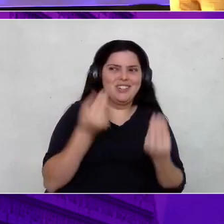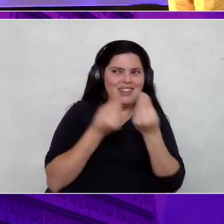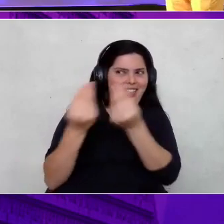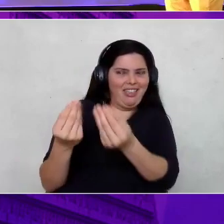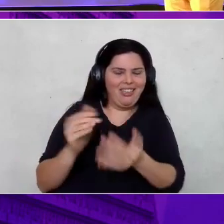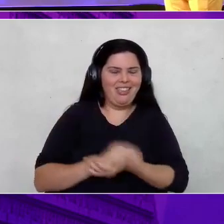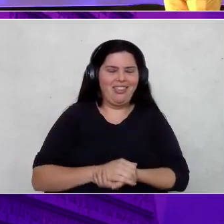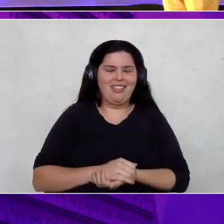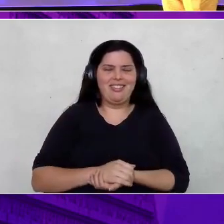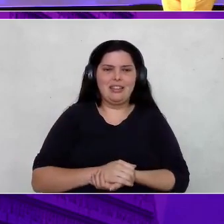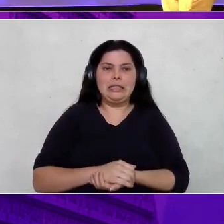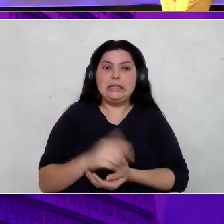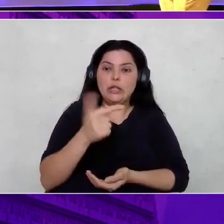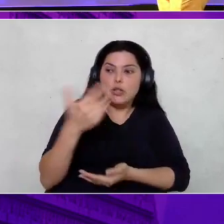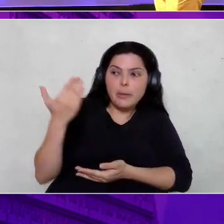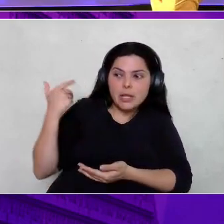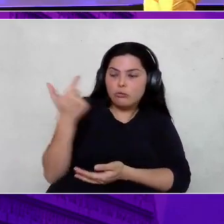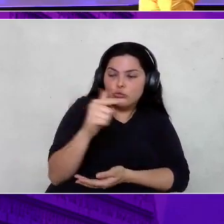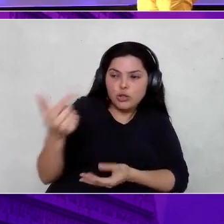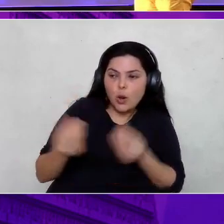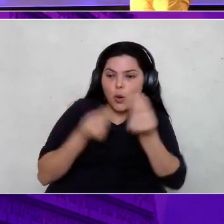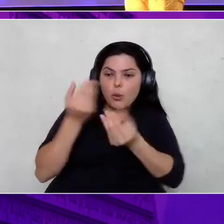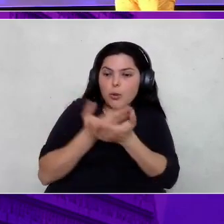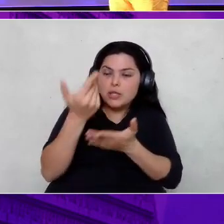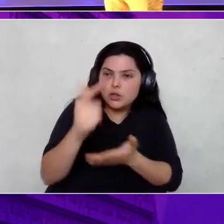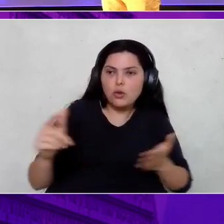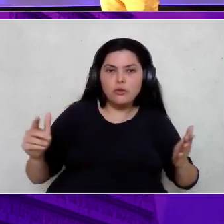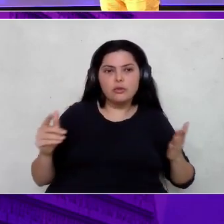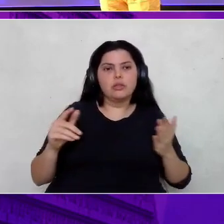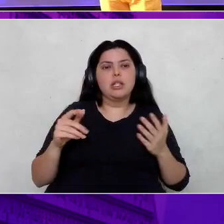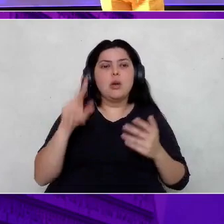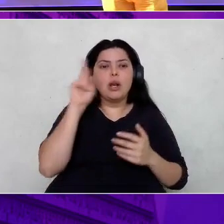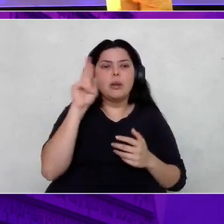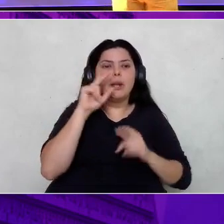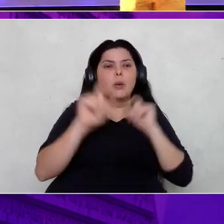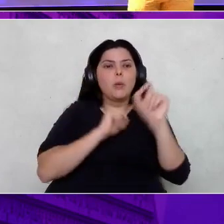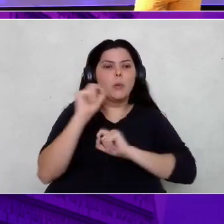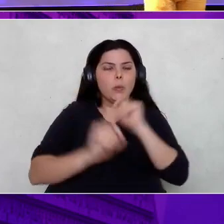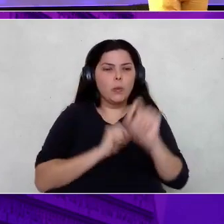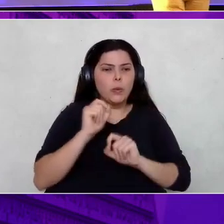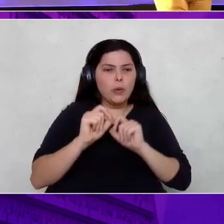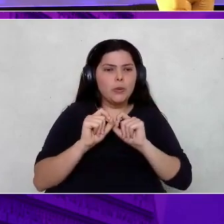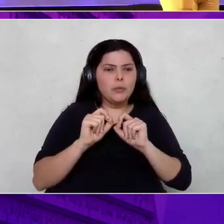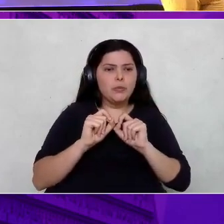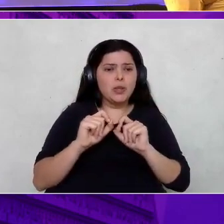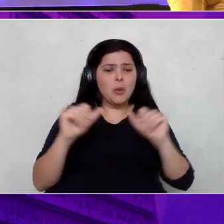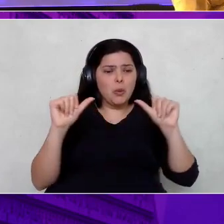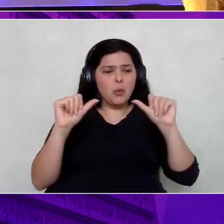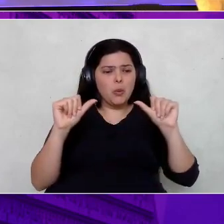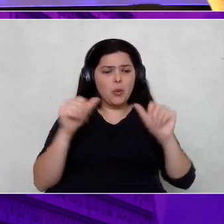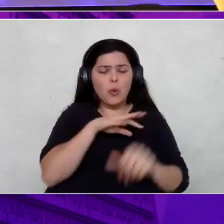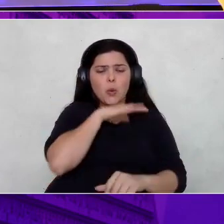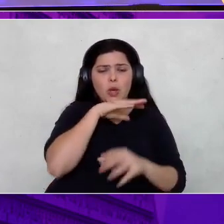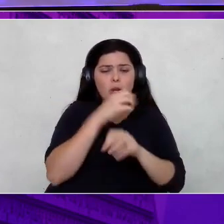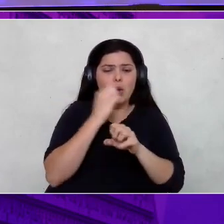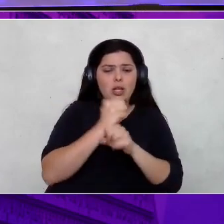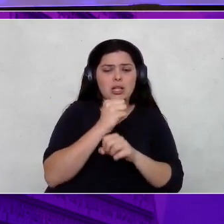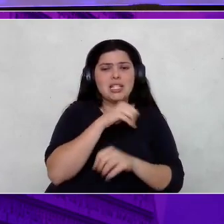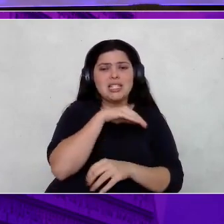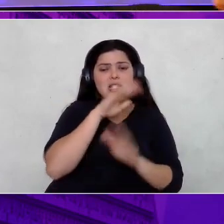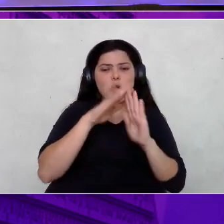tinha, não tinha. Eu não sabia por onde começar. E sabe o que eu lembrei? Lembrei quando eu ia mal na escola. Minha mãe falava, vai estudar,